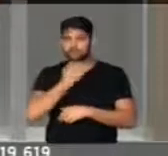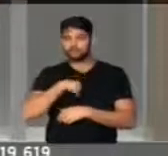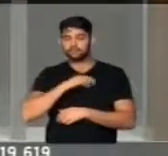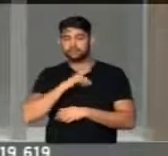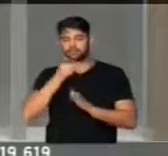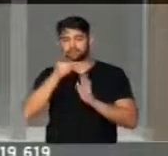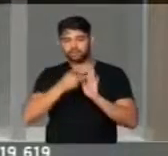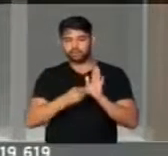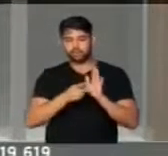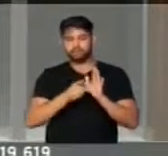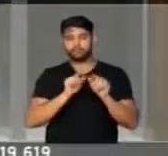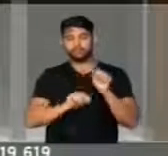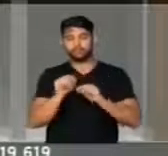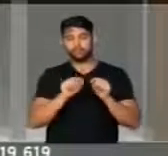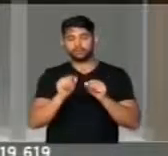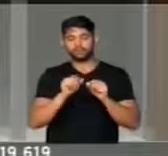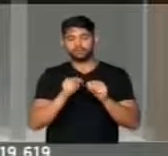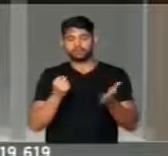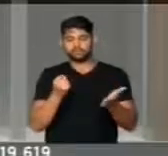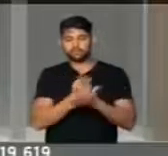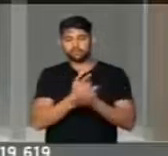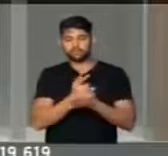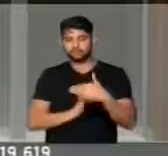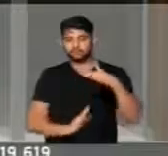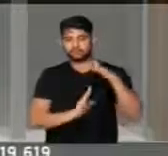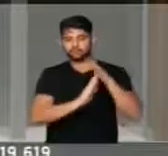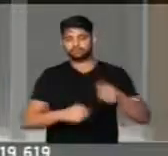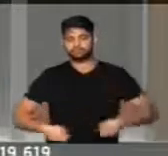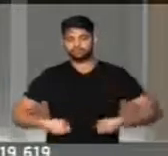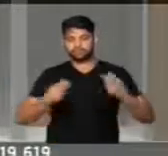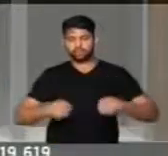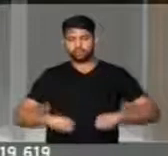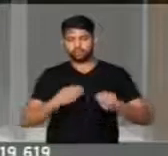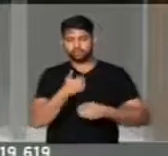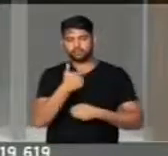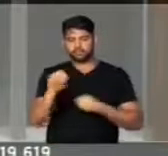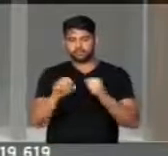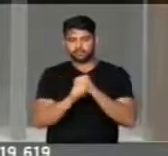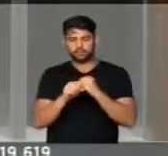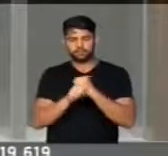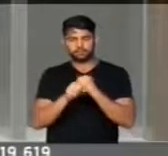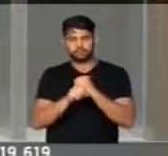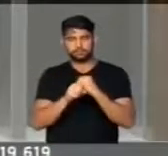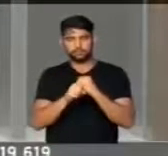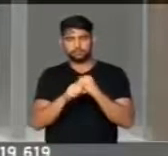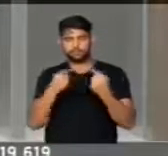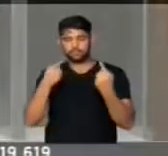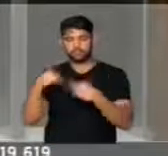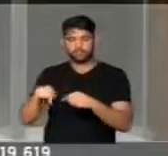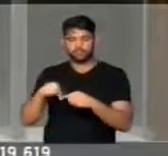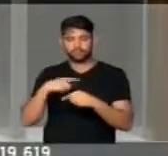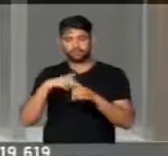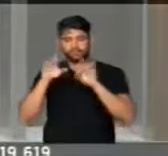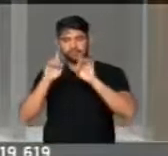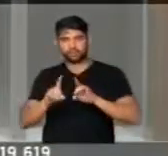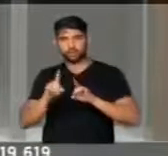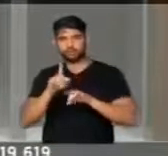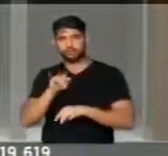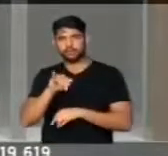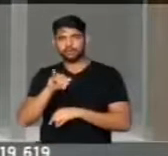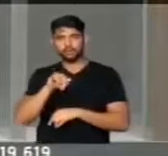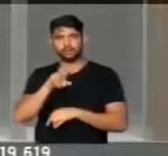É um projeto para bancar um teto de gastos por 20 anos contra os direitos